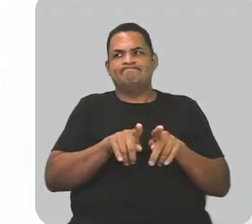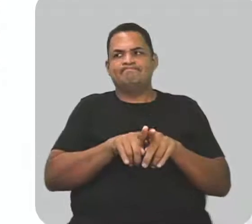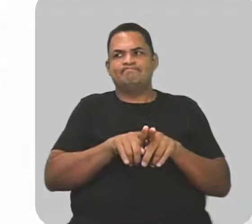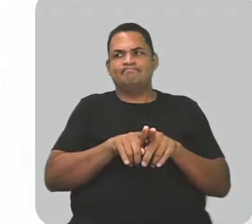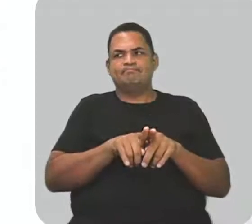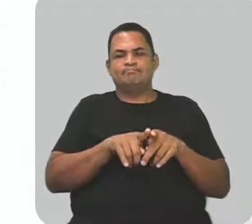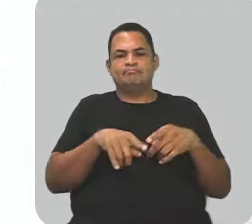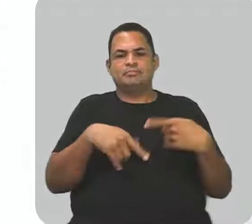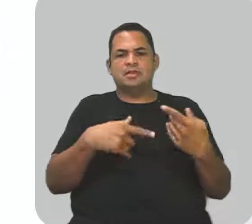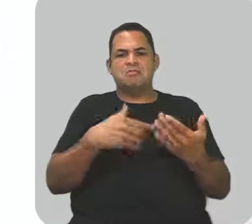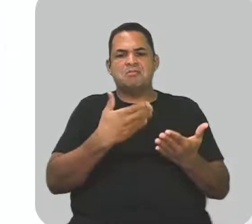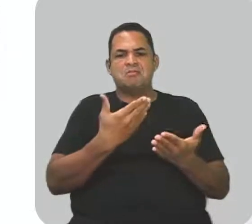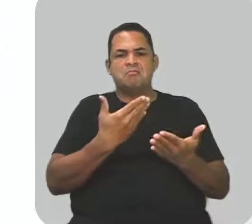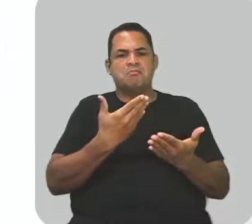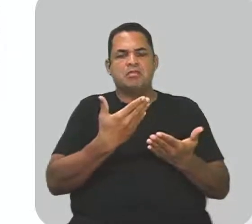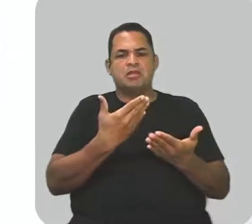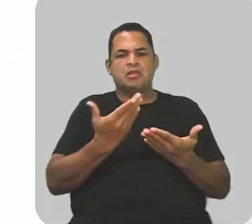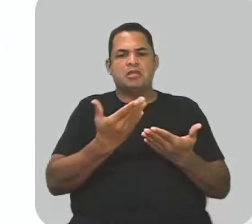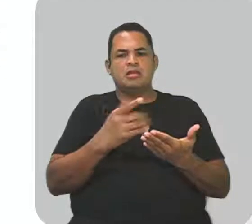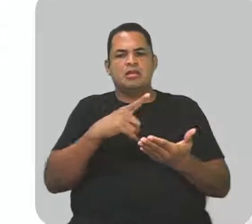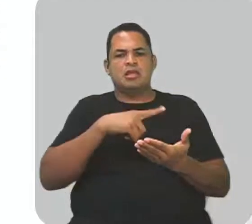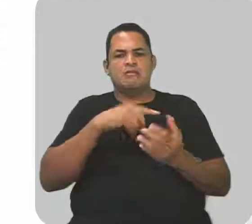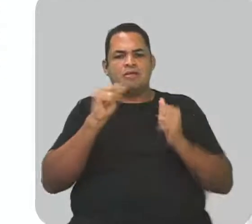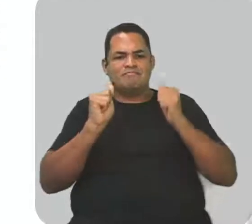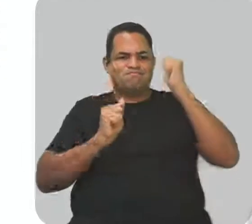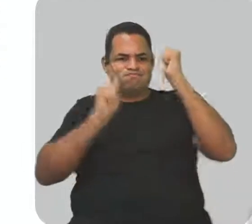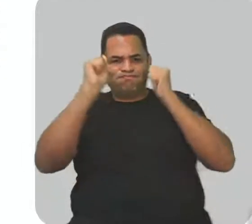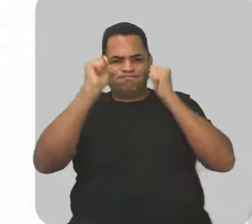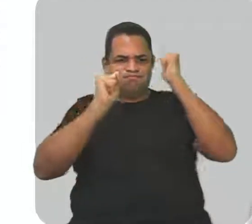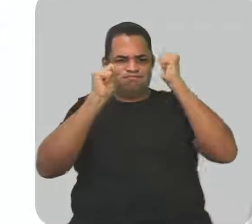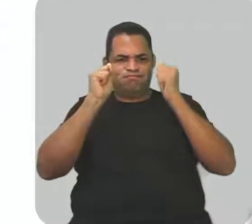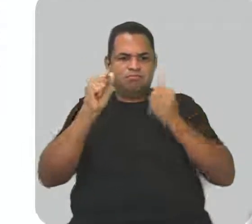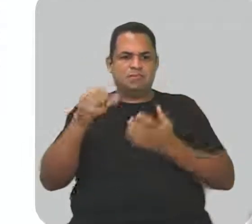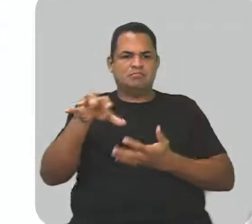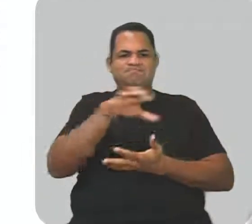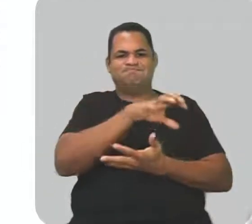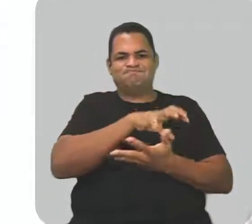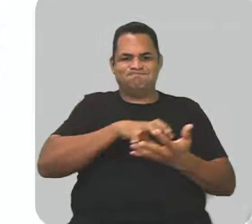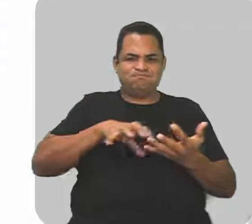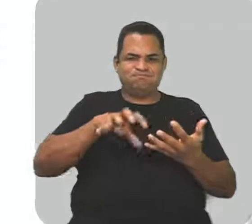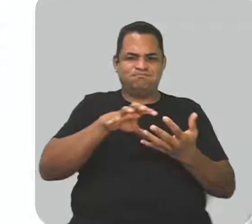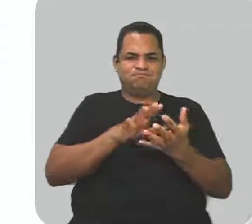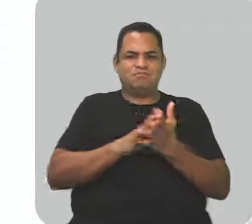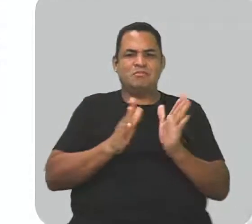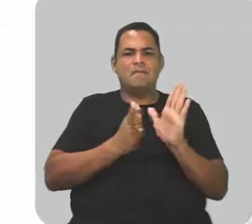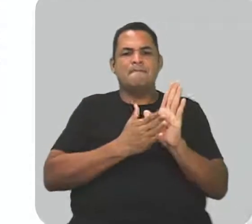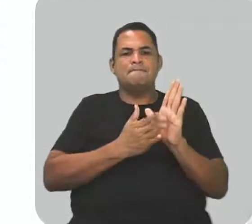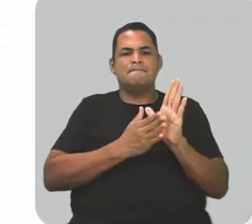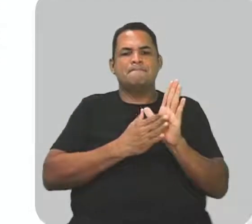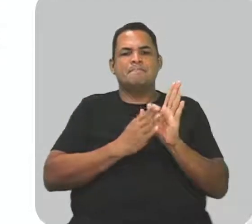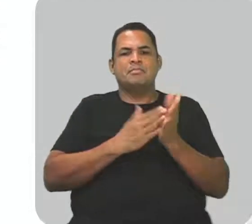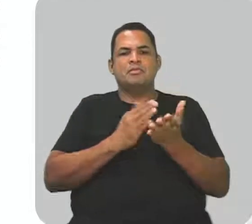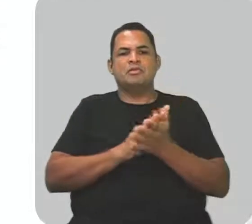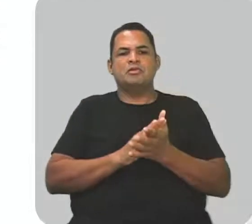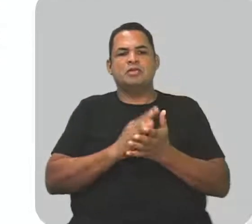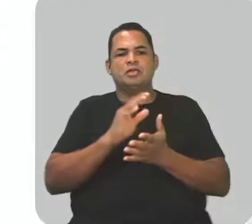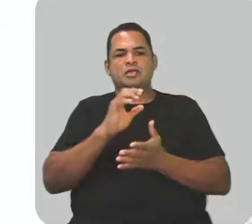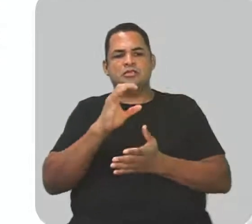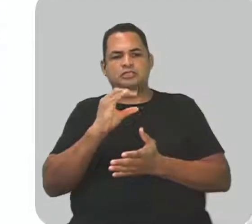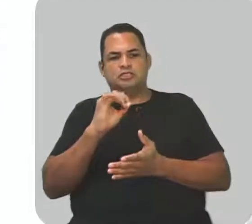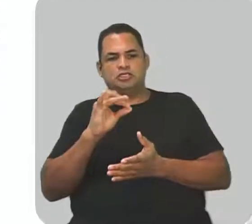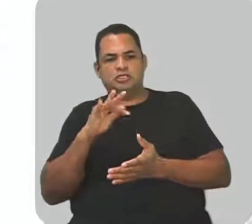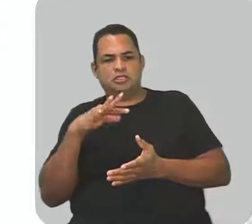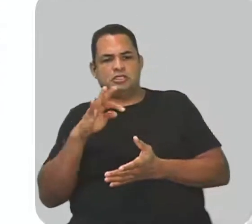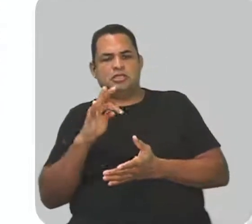fracassou uma greve geral proposta pelo comando geral dos trabalhadores